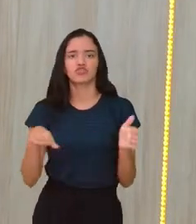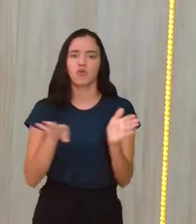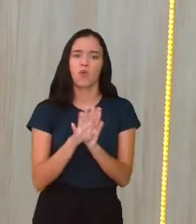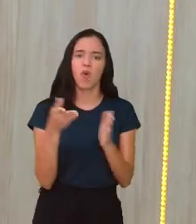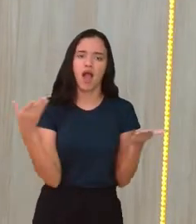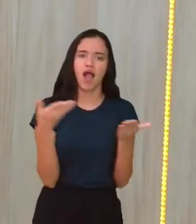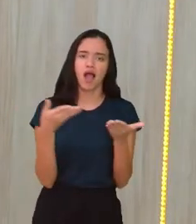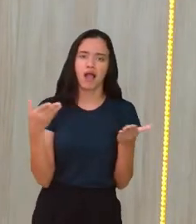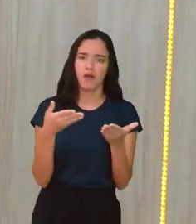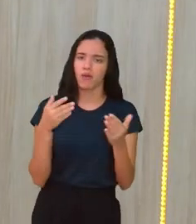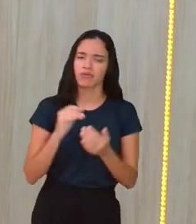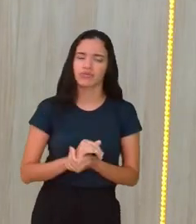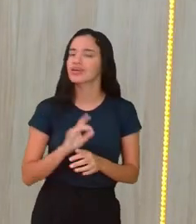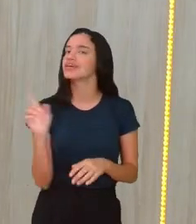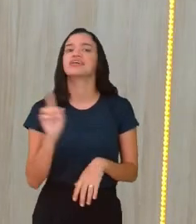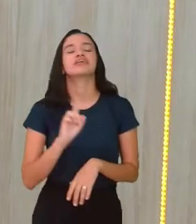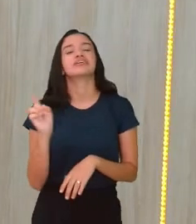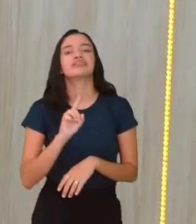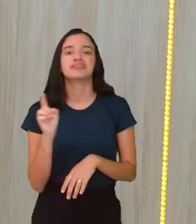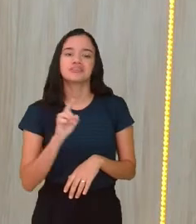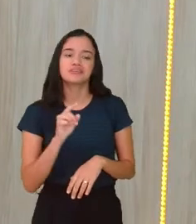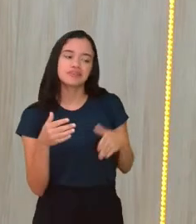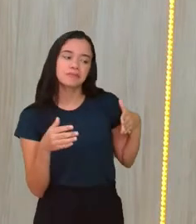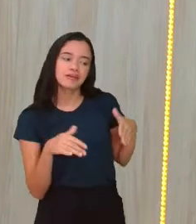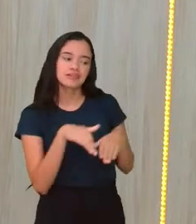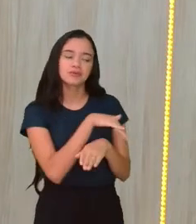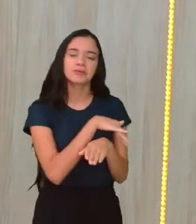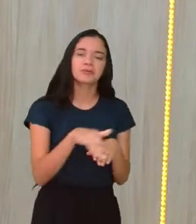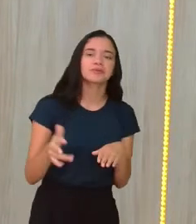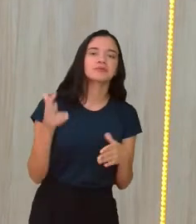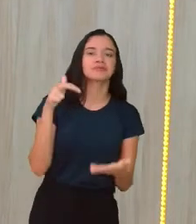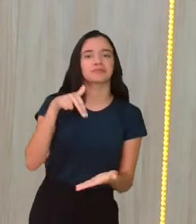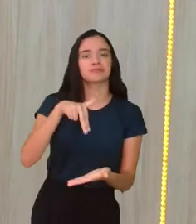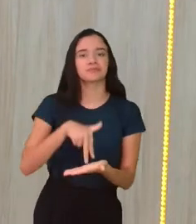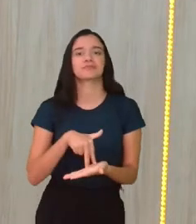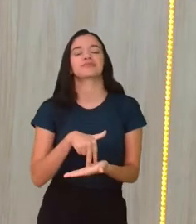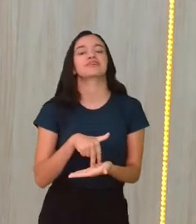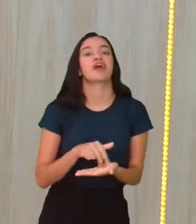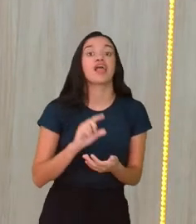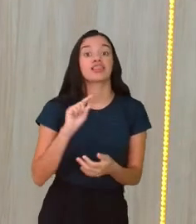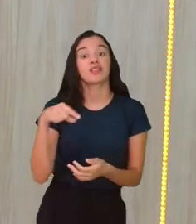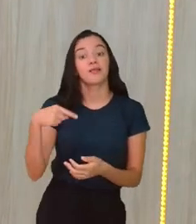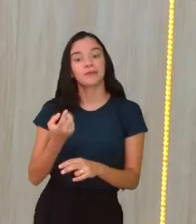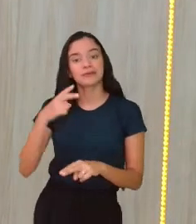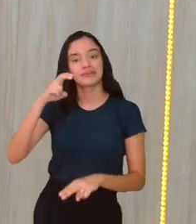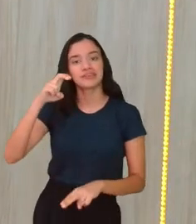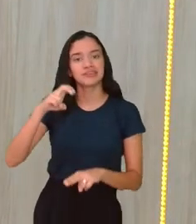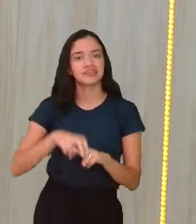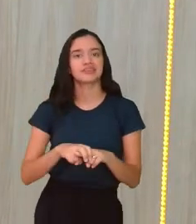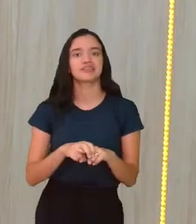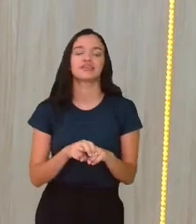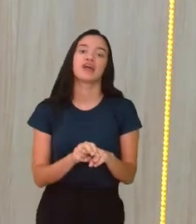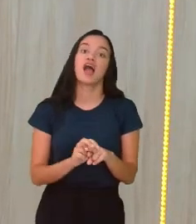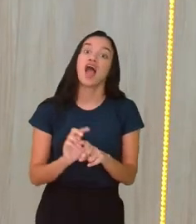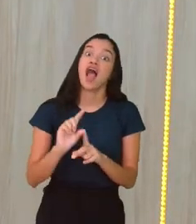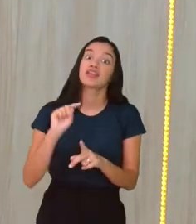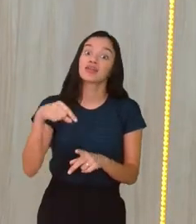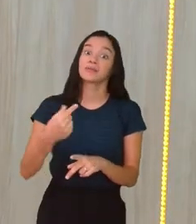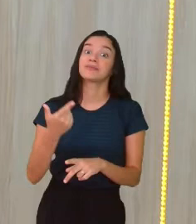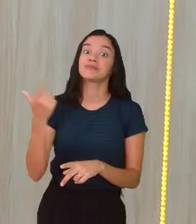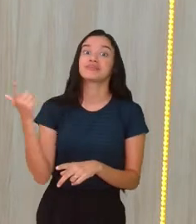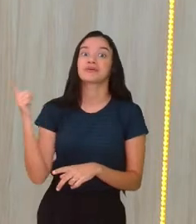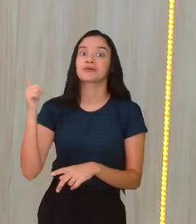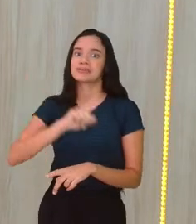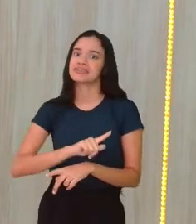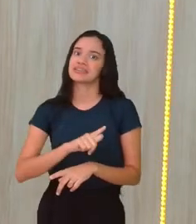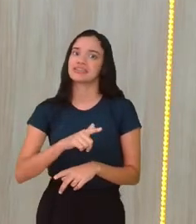janela? Não, tem que passar ali pelo corredor, fica em pé um tempinho, né, aí depois senta ali no corredor, depois consegue sentar